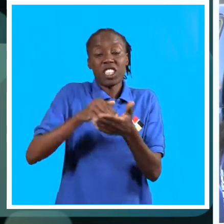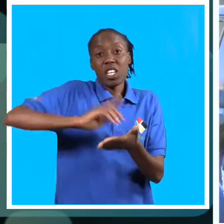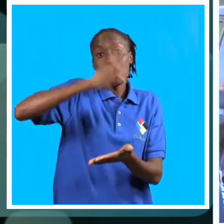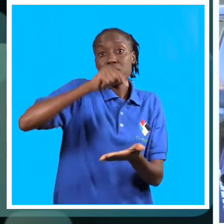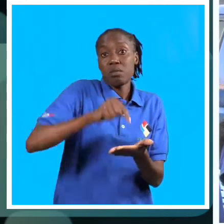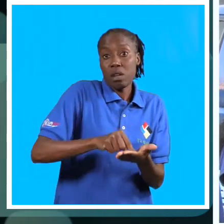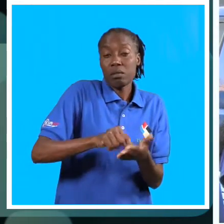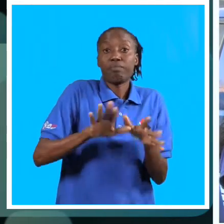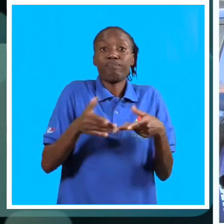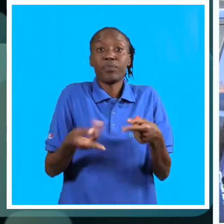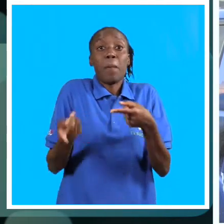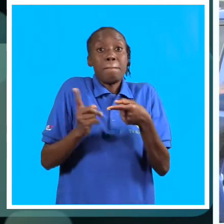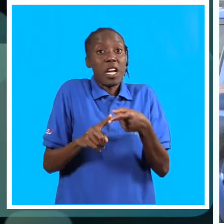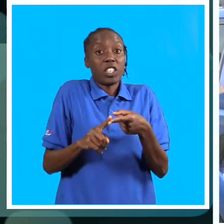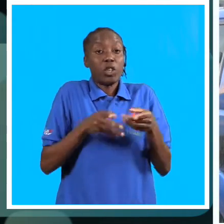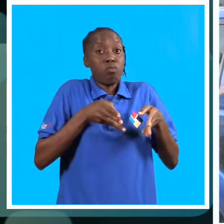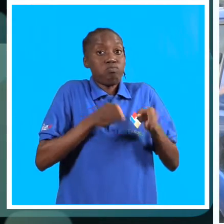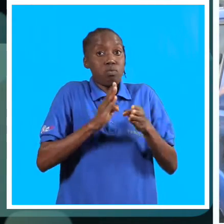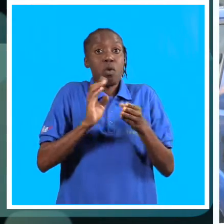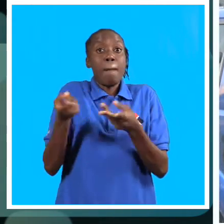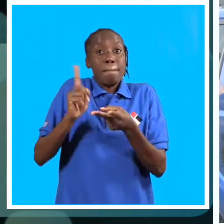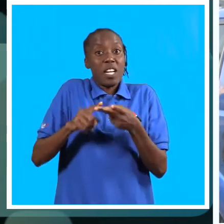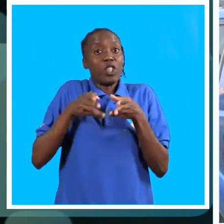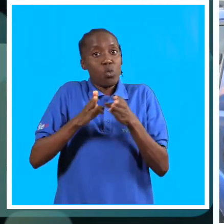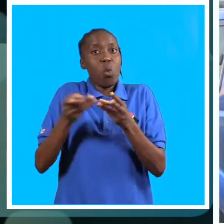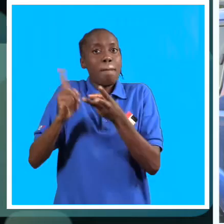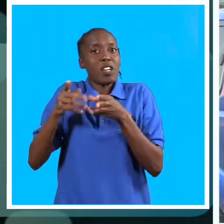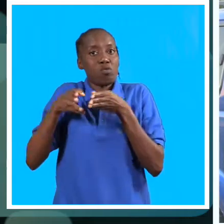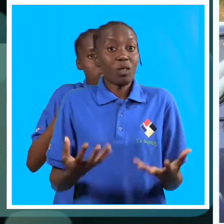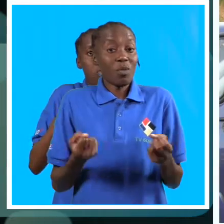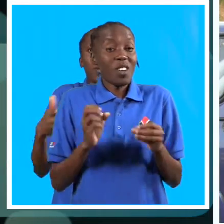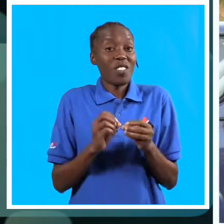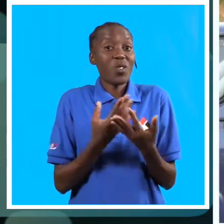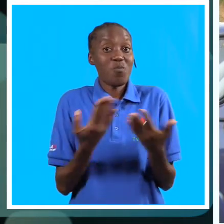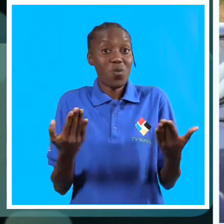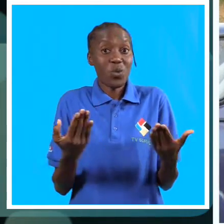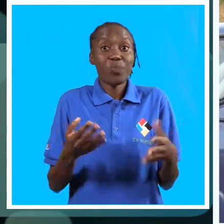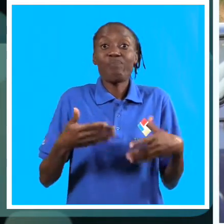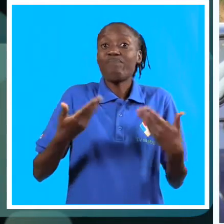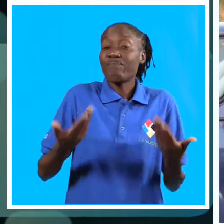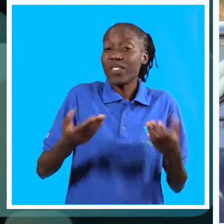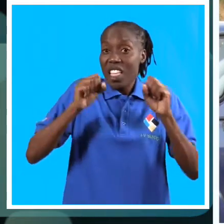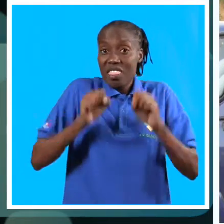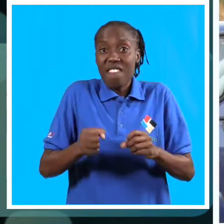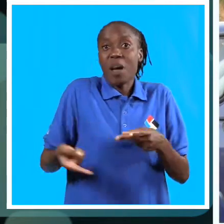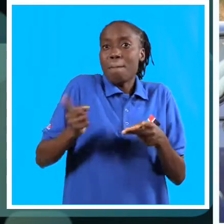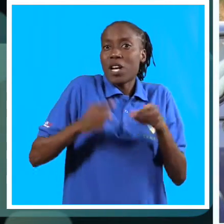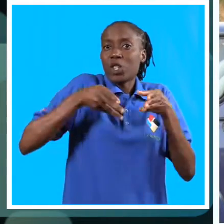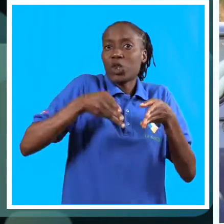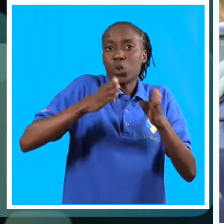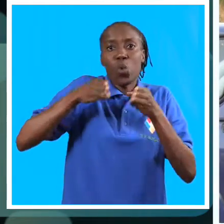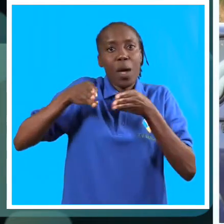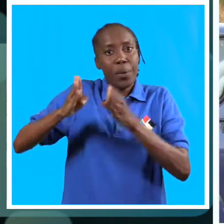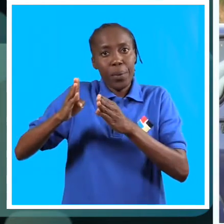e mais vias terceira ou secundária. O que deve-se fazer é muito, não é? Tem